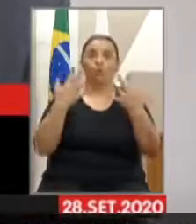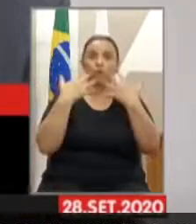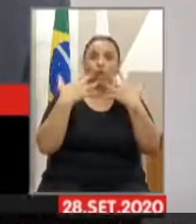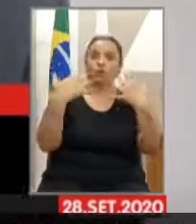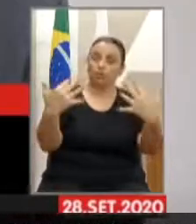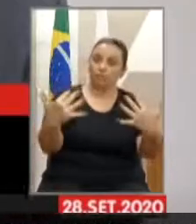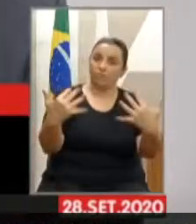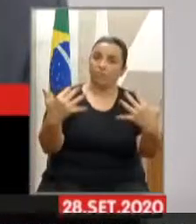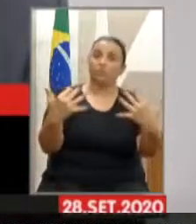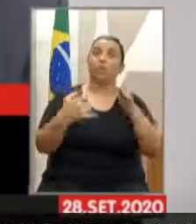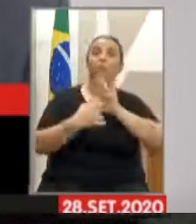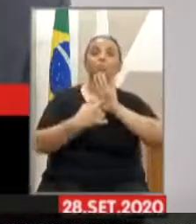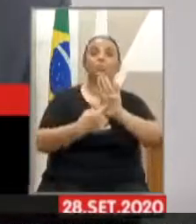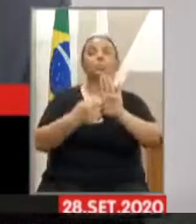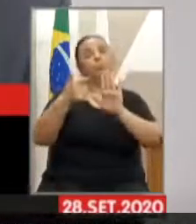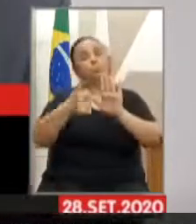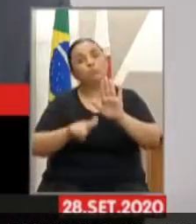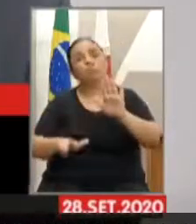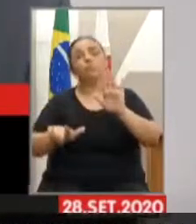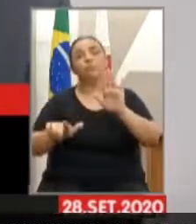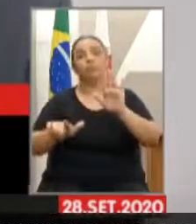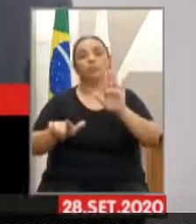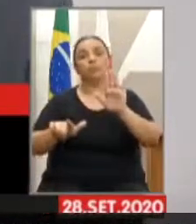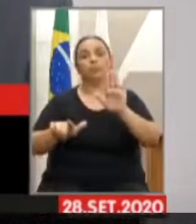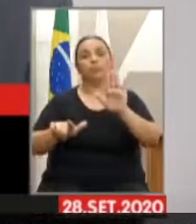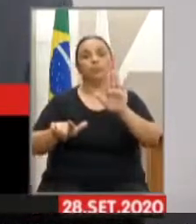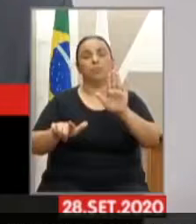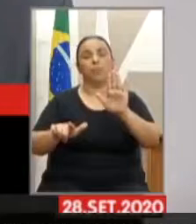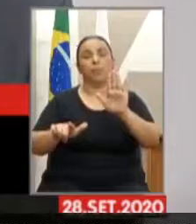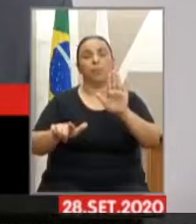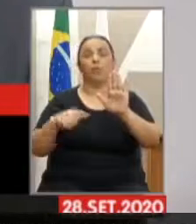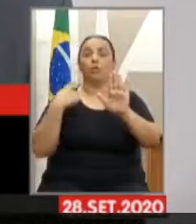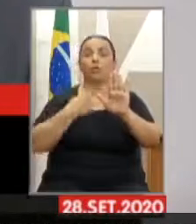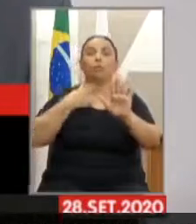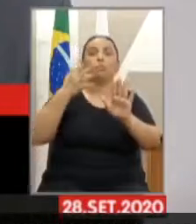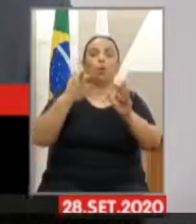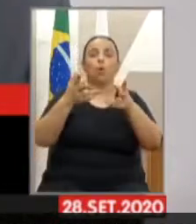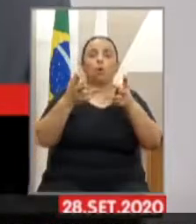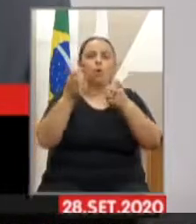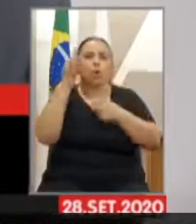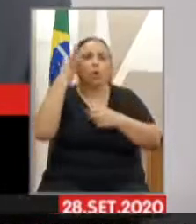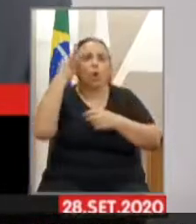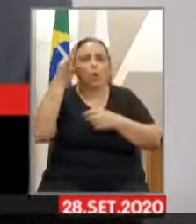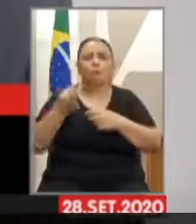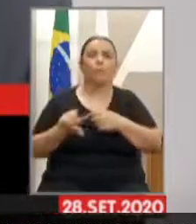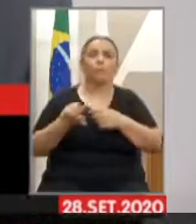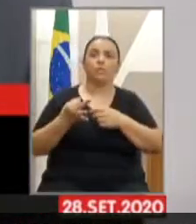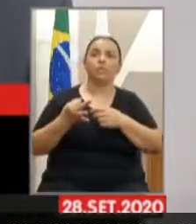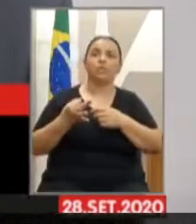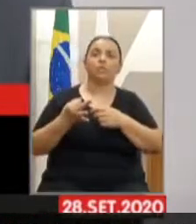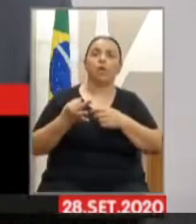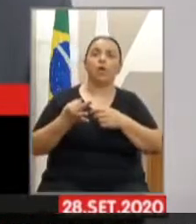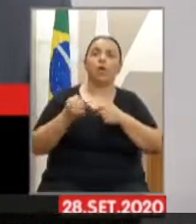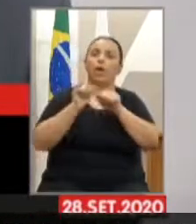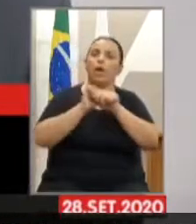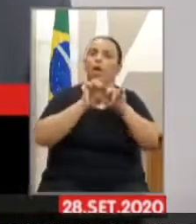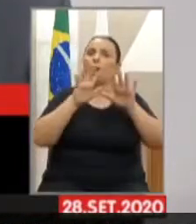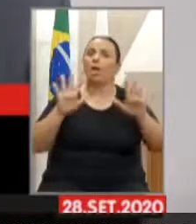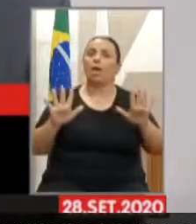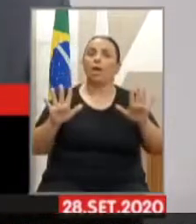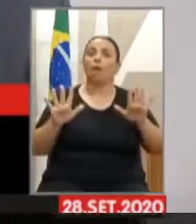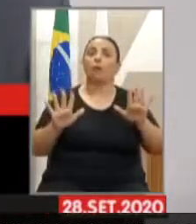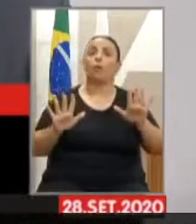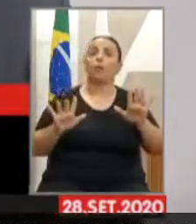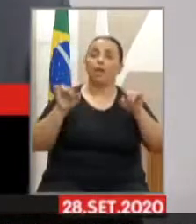mostrar mais uma vez, mudarmos o nosso entendimento, o nosso enfoque sobre esse problema dos surdos,